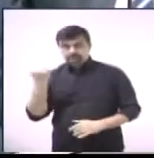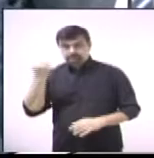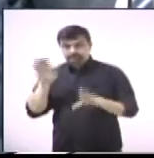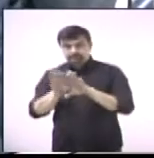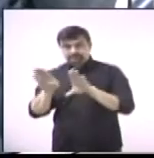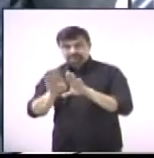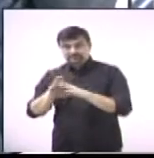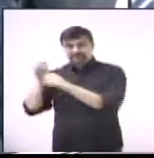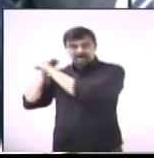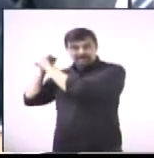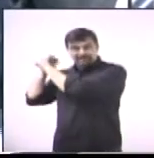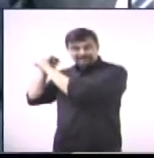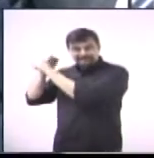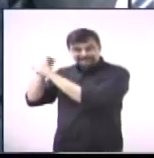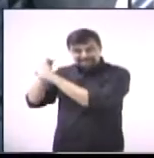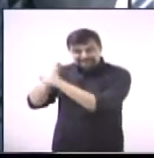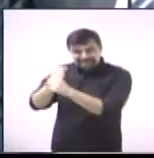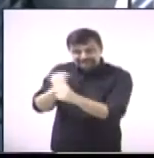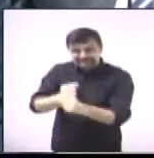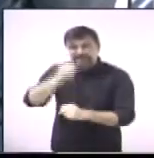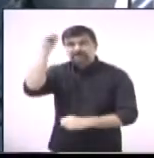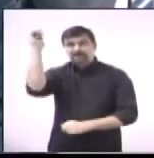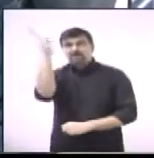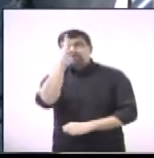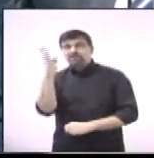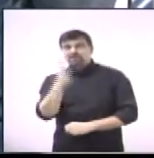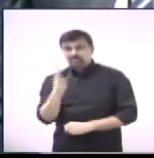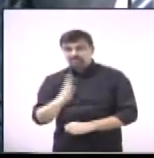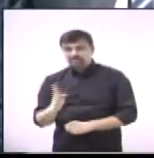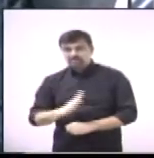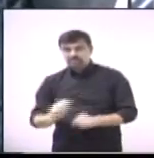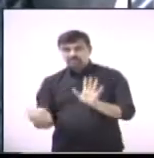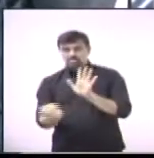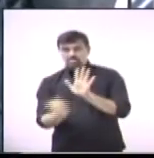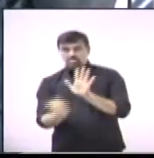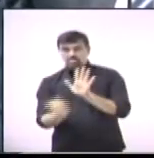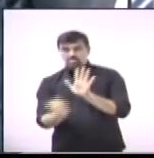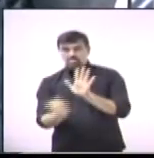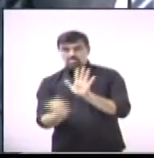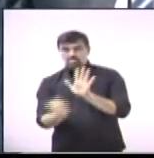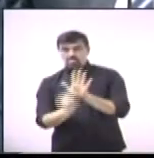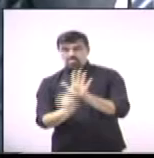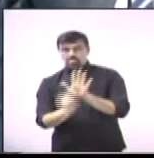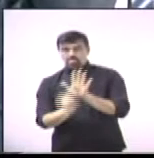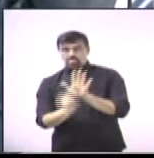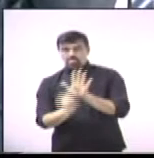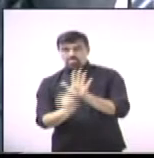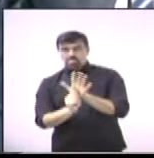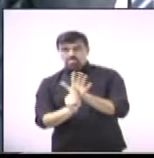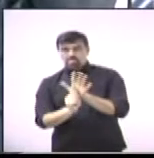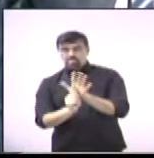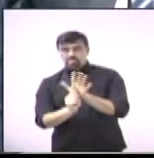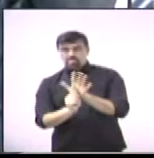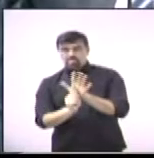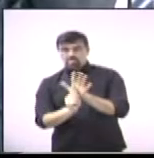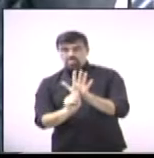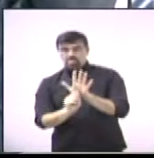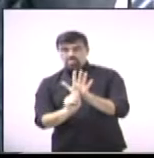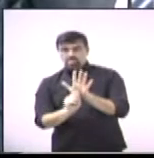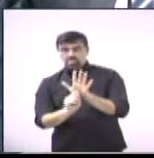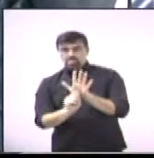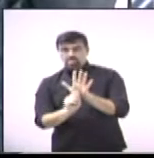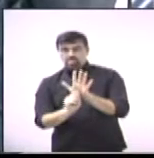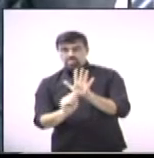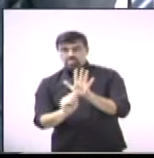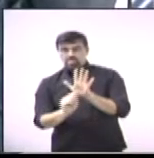presidente, que ao longo dos anos o Brasil vem aumentando e muito o consumo das drogas ilícitas, principalmente com a questão do